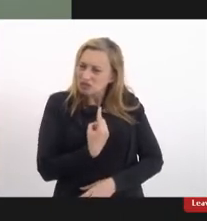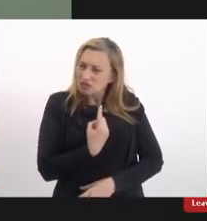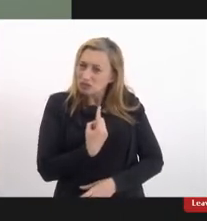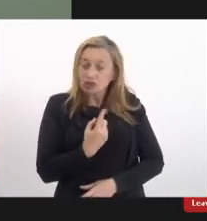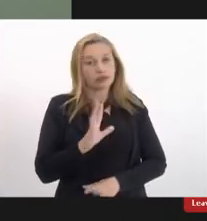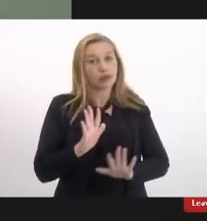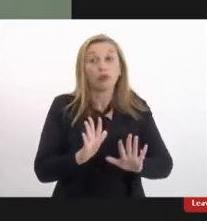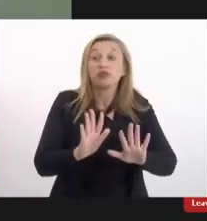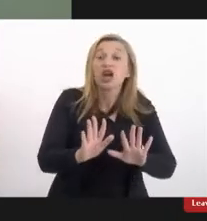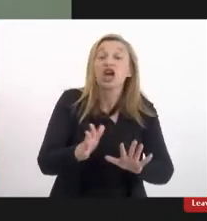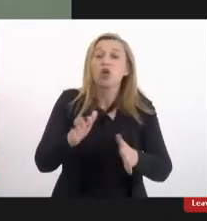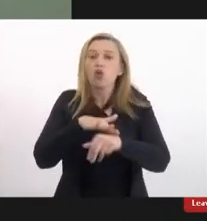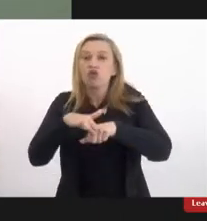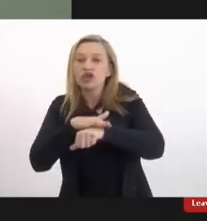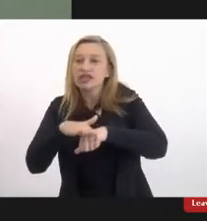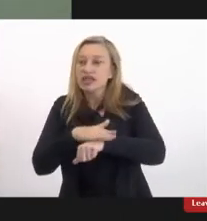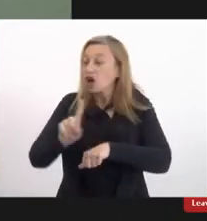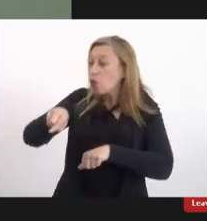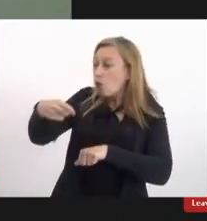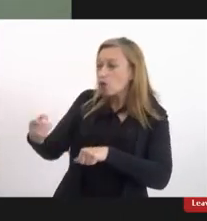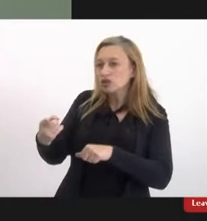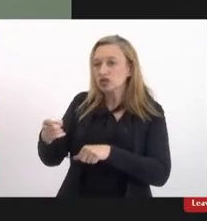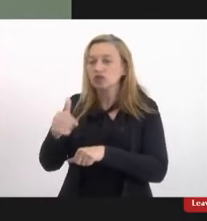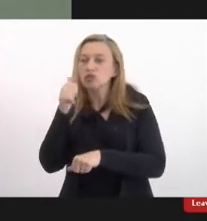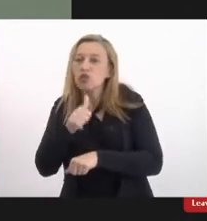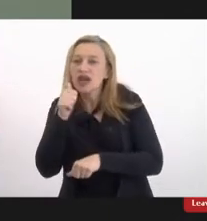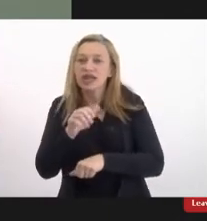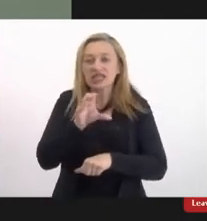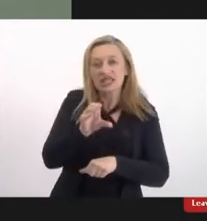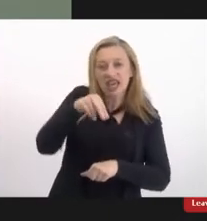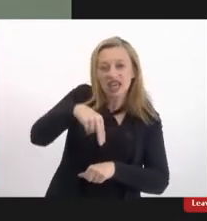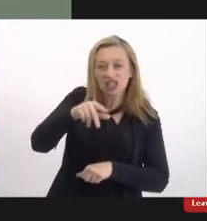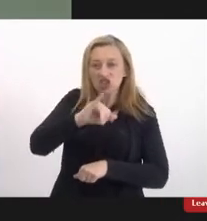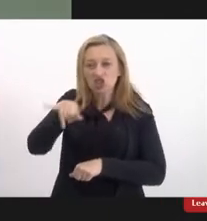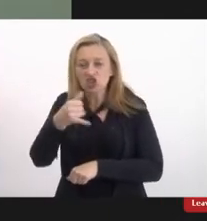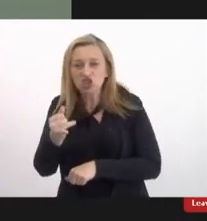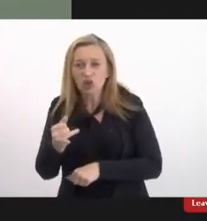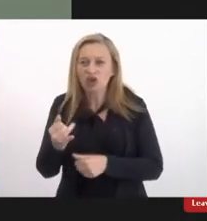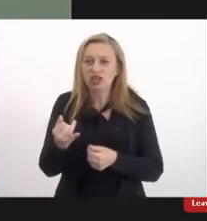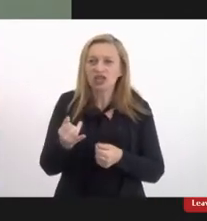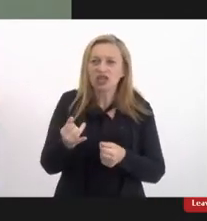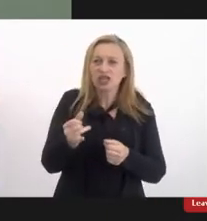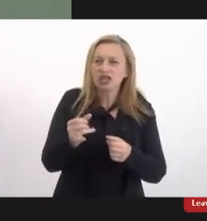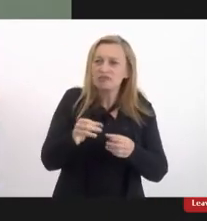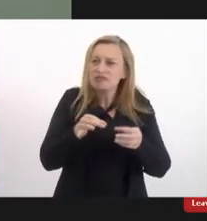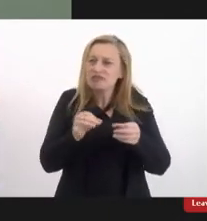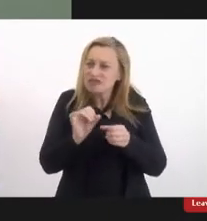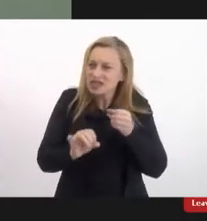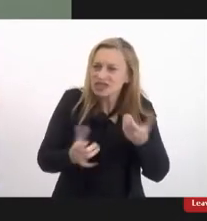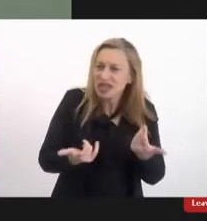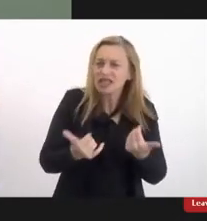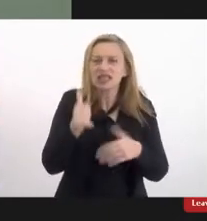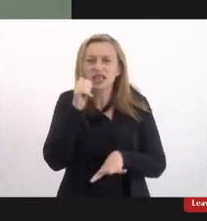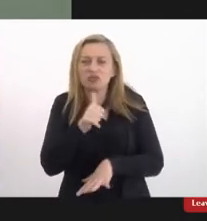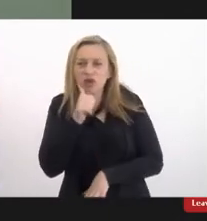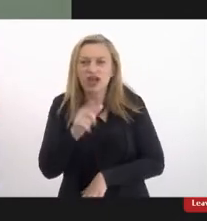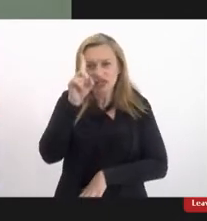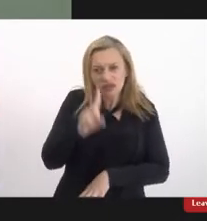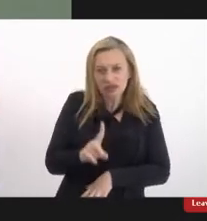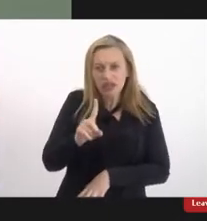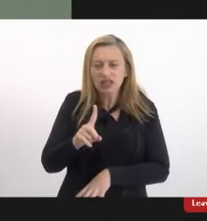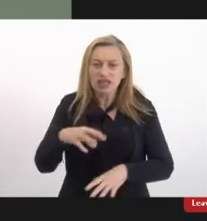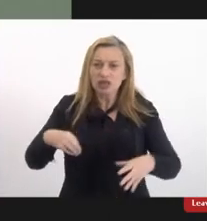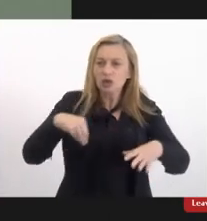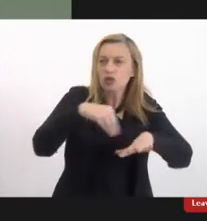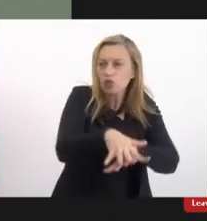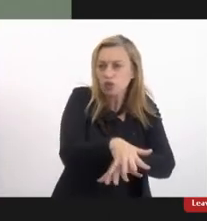formas conversar com as mulheres do CNJ para que fizesse um adendo qualquer coisa para que as mulheres com deficiência estivessem ali